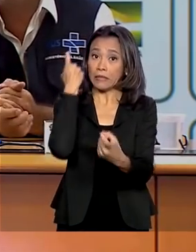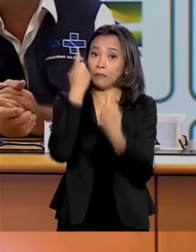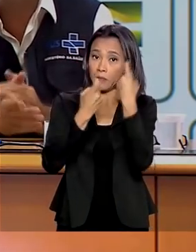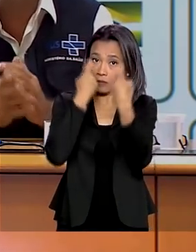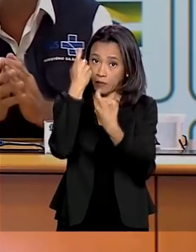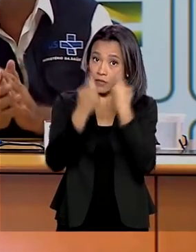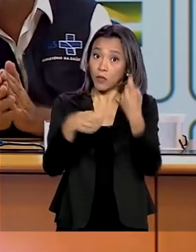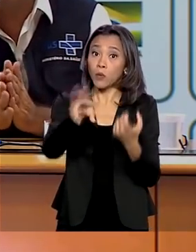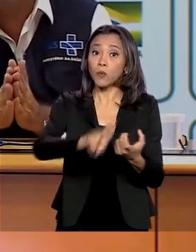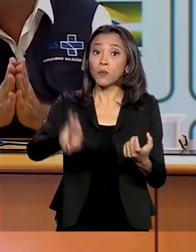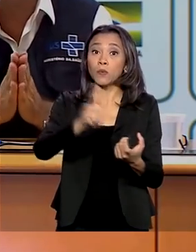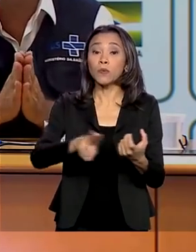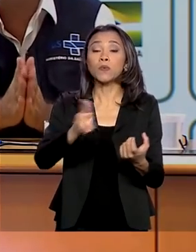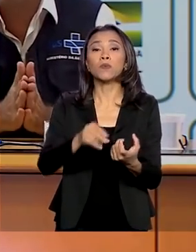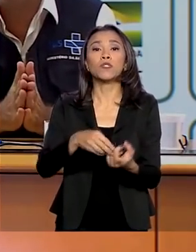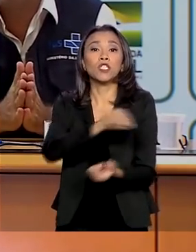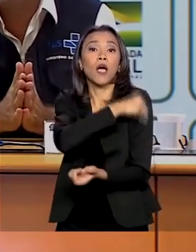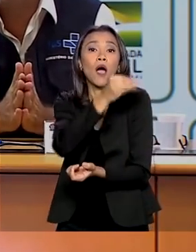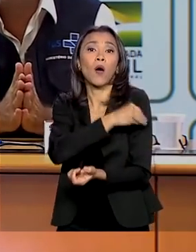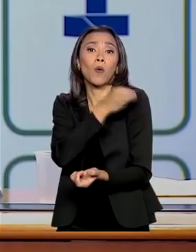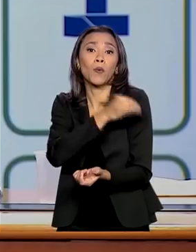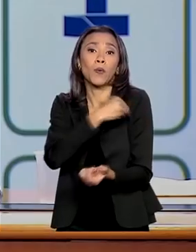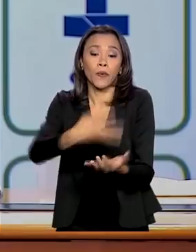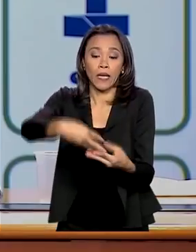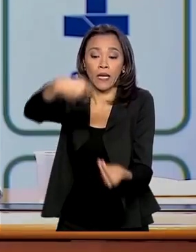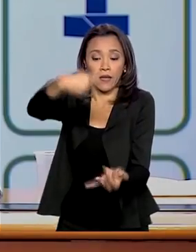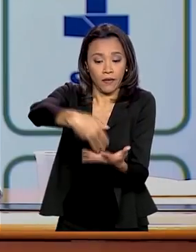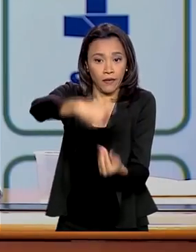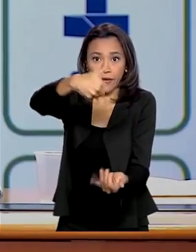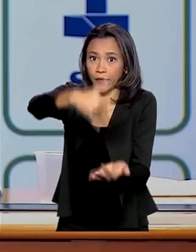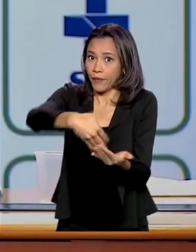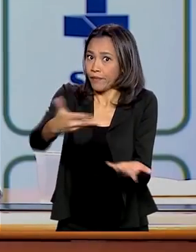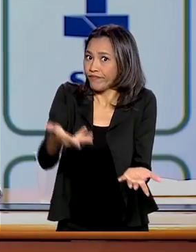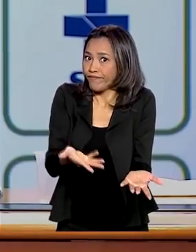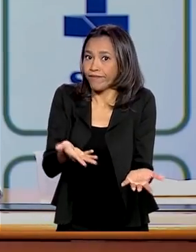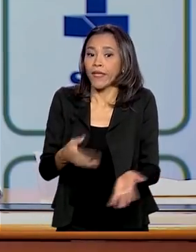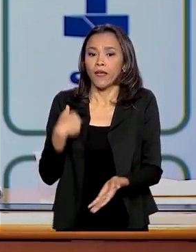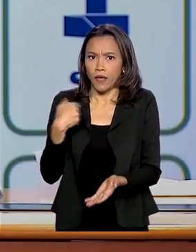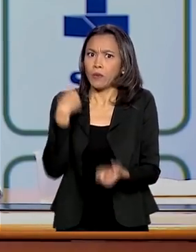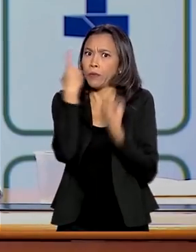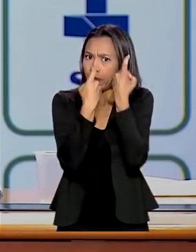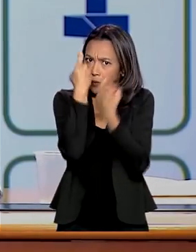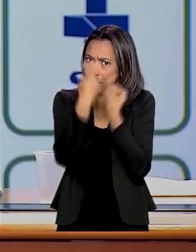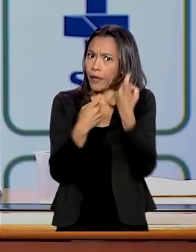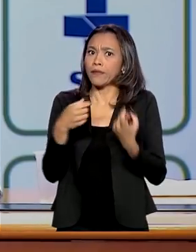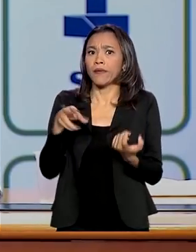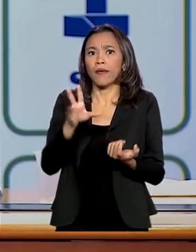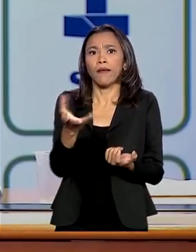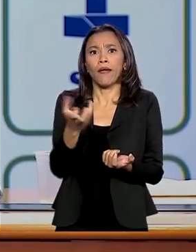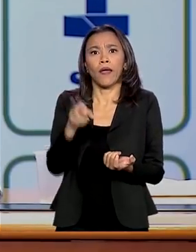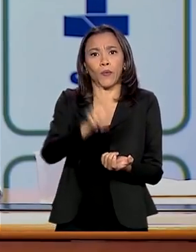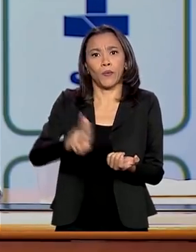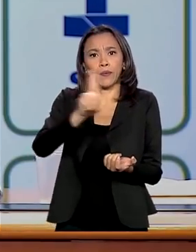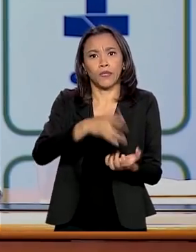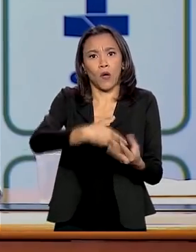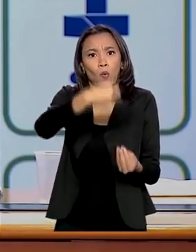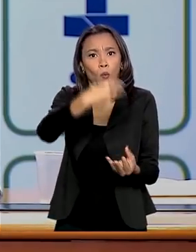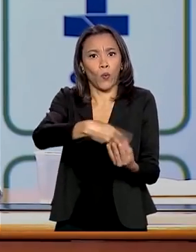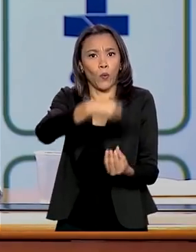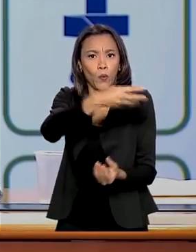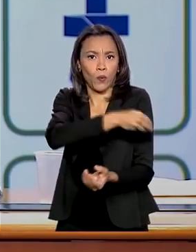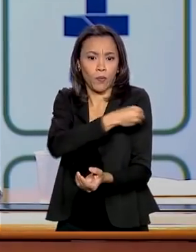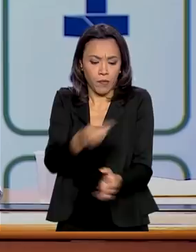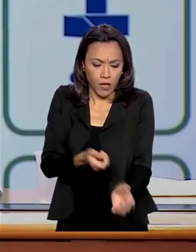o uso de álcool líquido pela população. Eu tenho muita preocupação da pessoa querer usar o álcool como fogareiro para